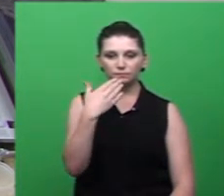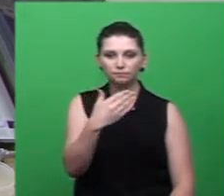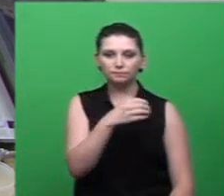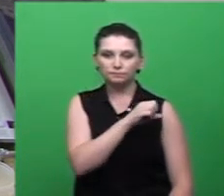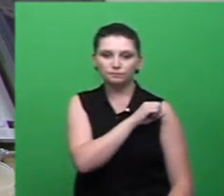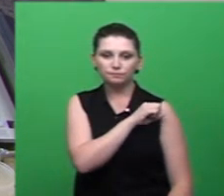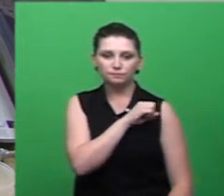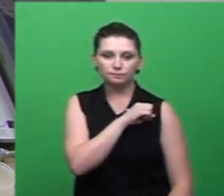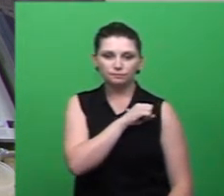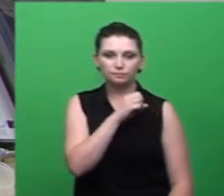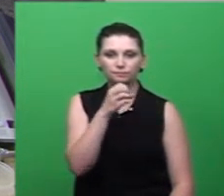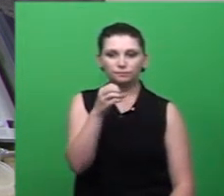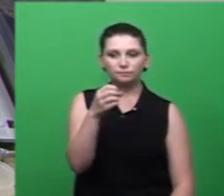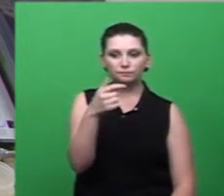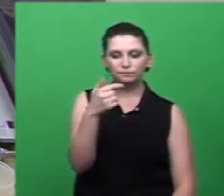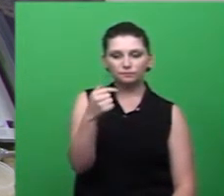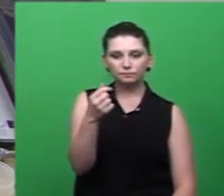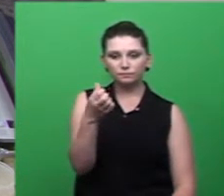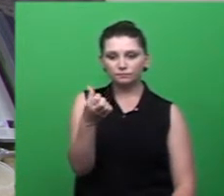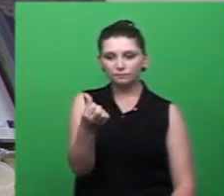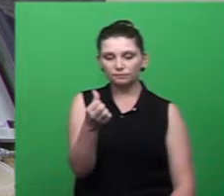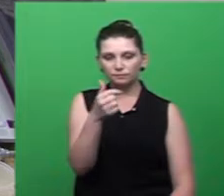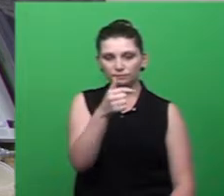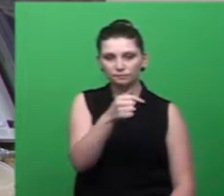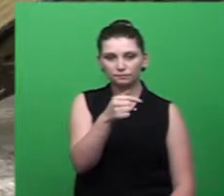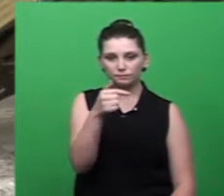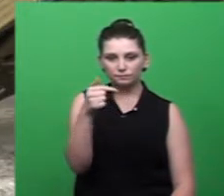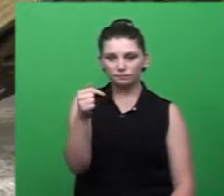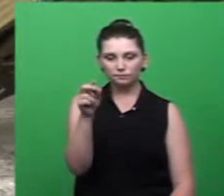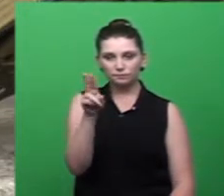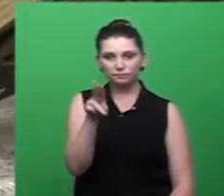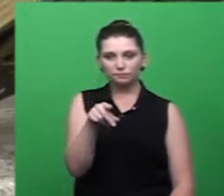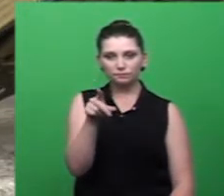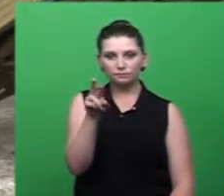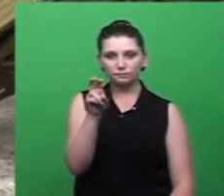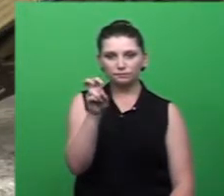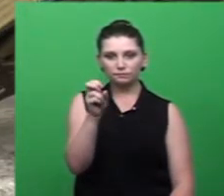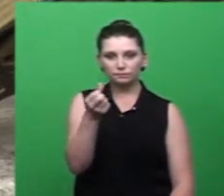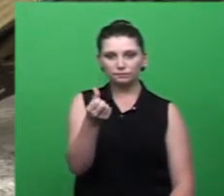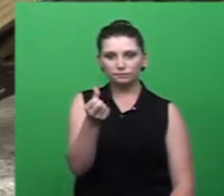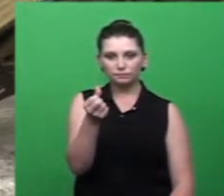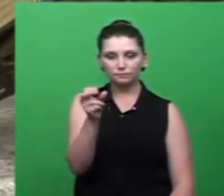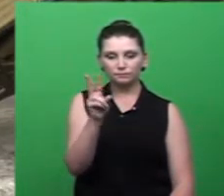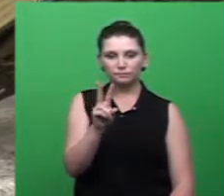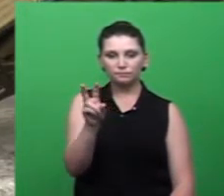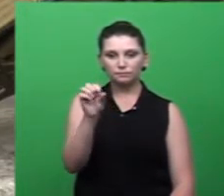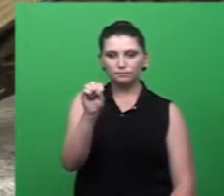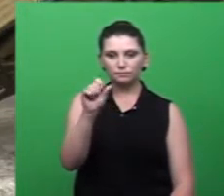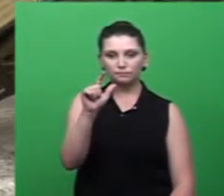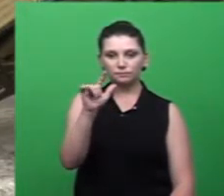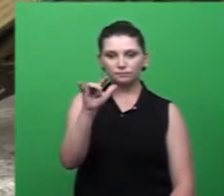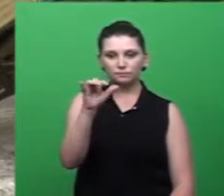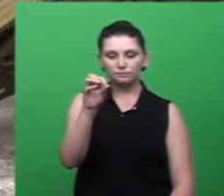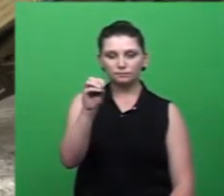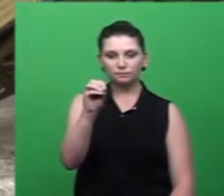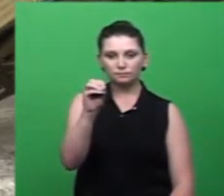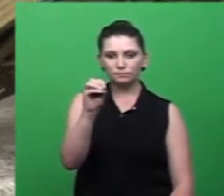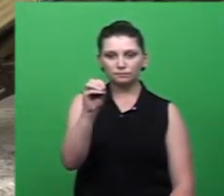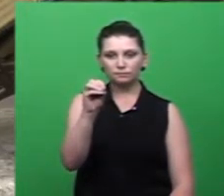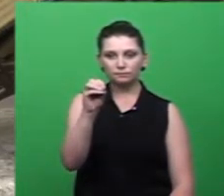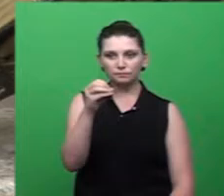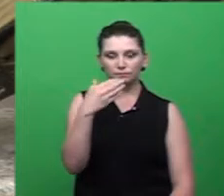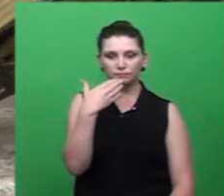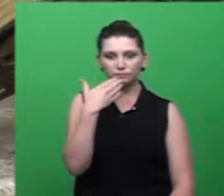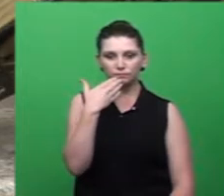números 076, 077, barra 2016, de autoria do vereador Salésio Lima. Indicações